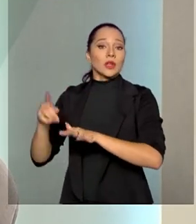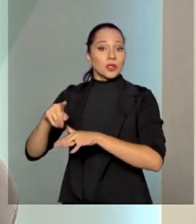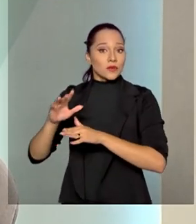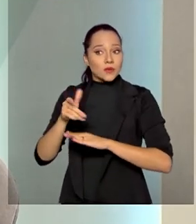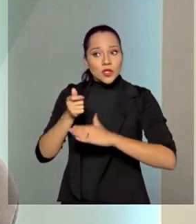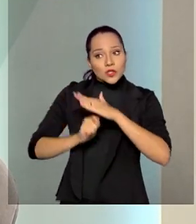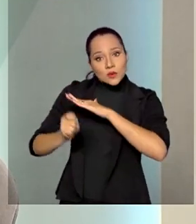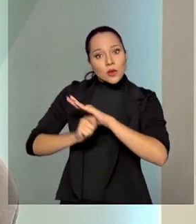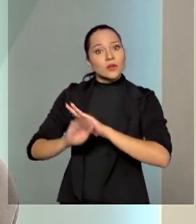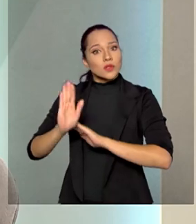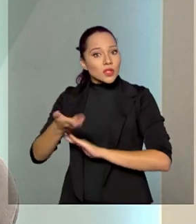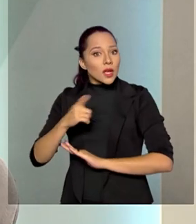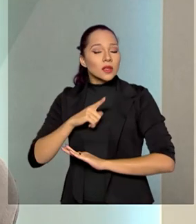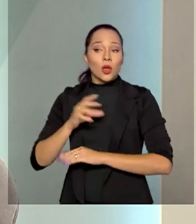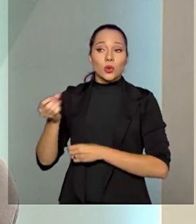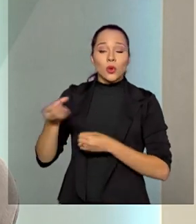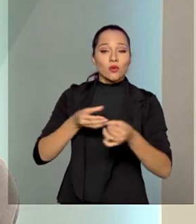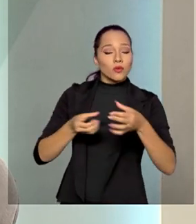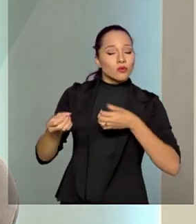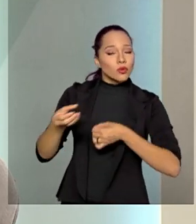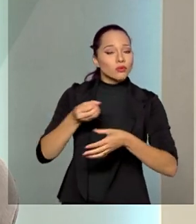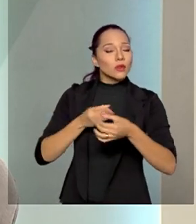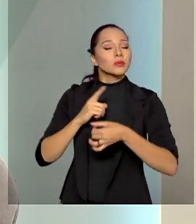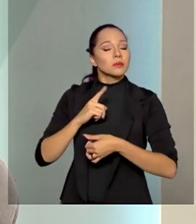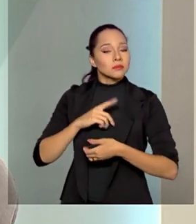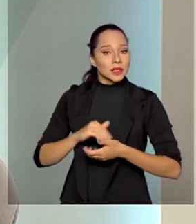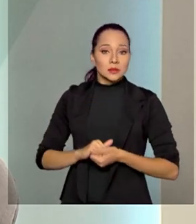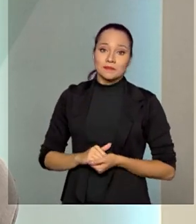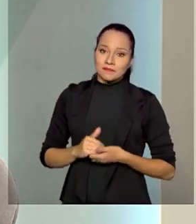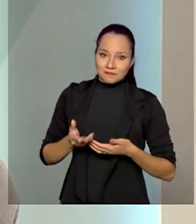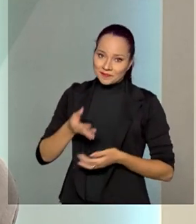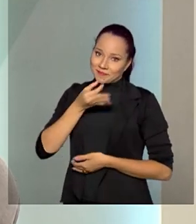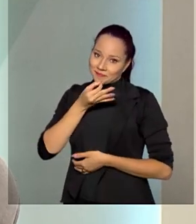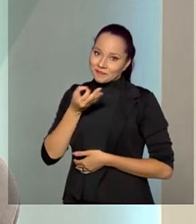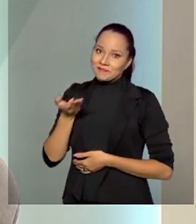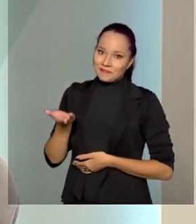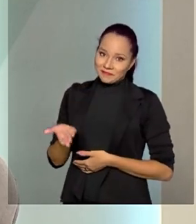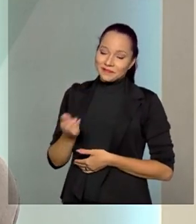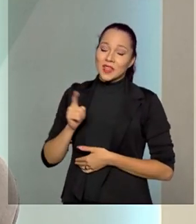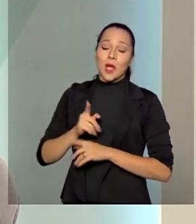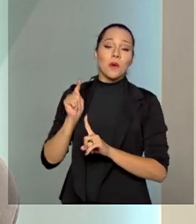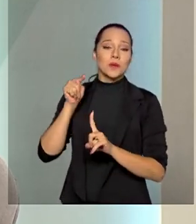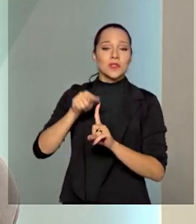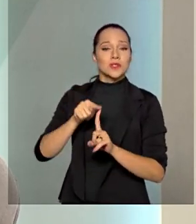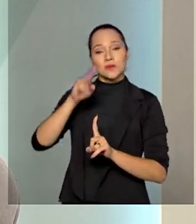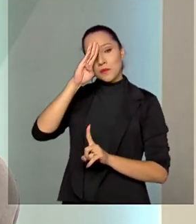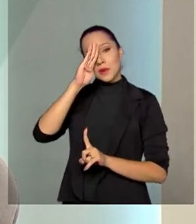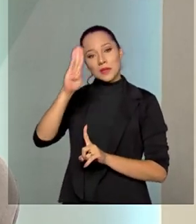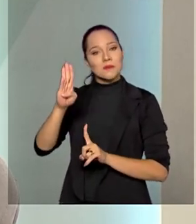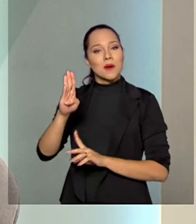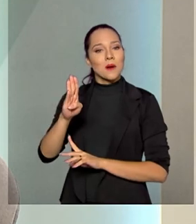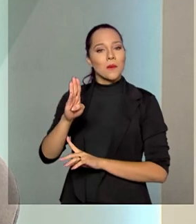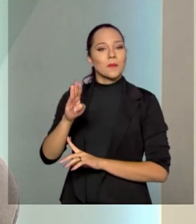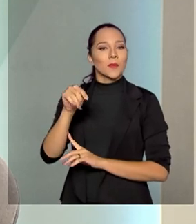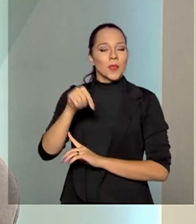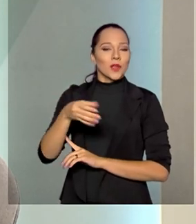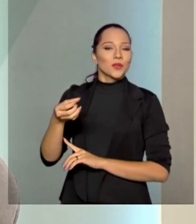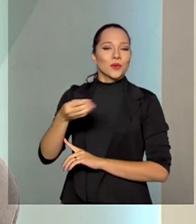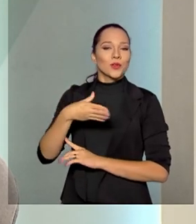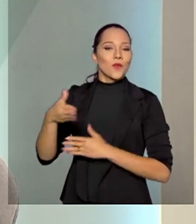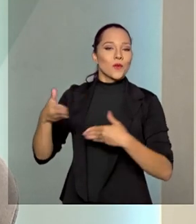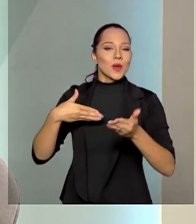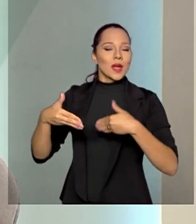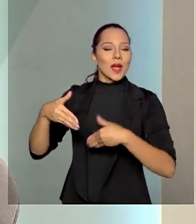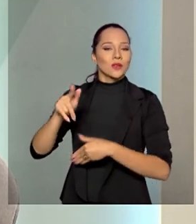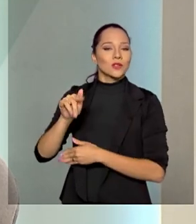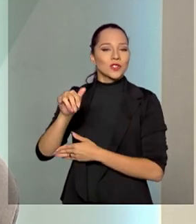como novos agentes também estão surgindo. Eu acho que isso é que era o objetivo do novo mercado